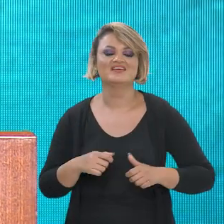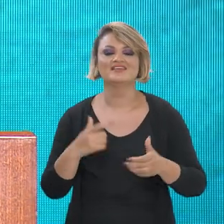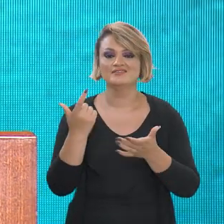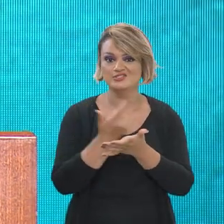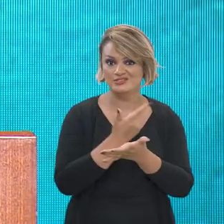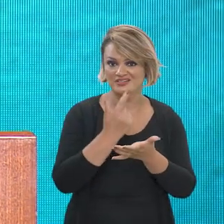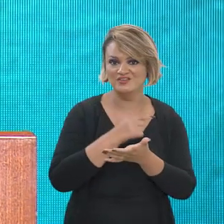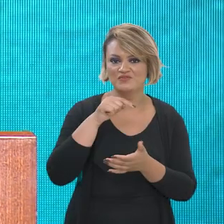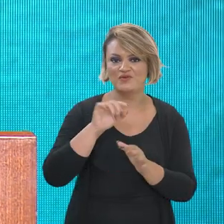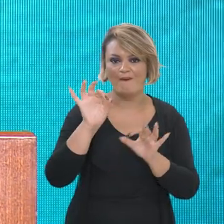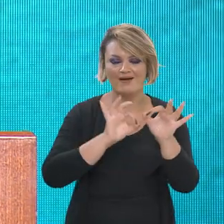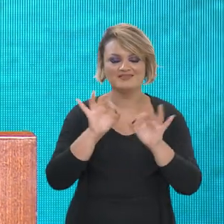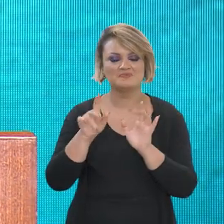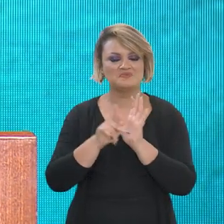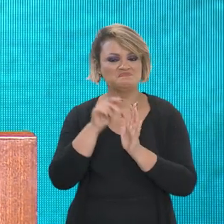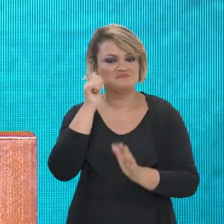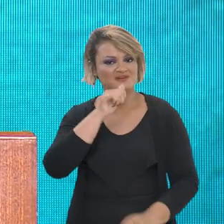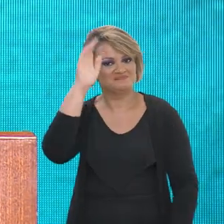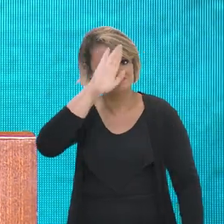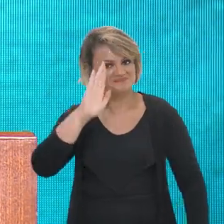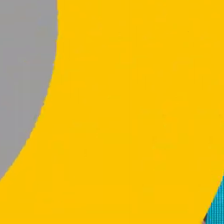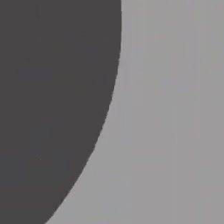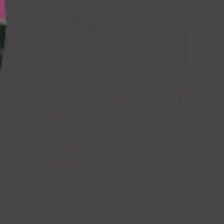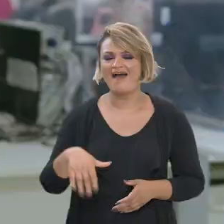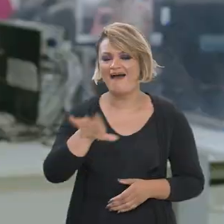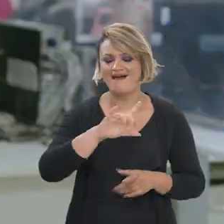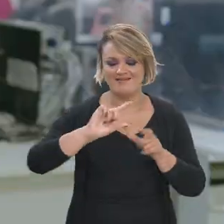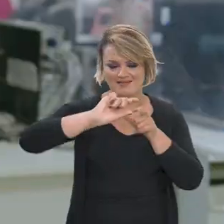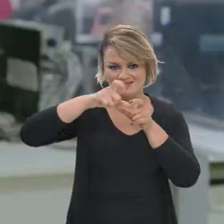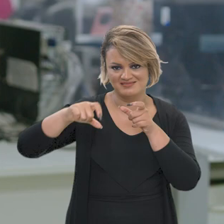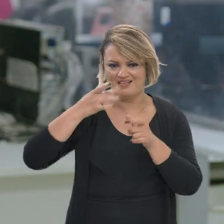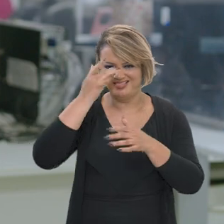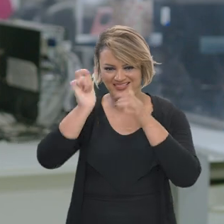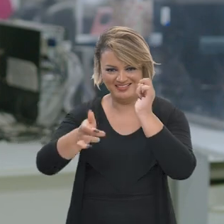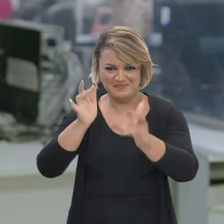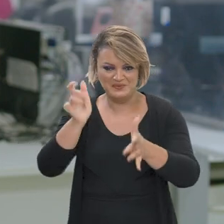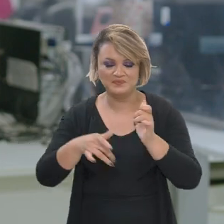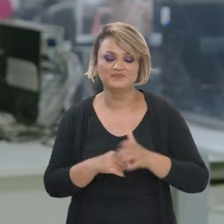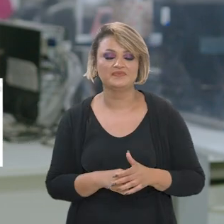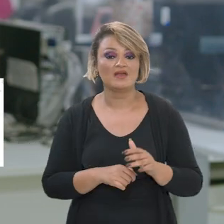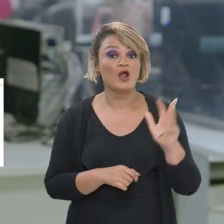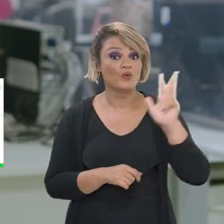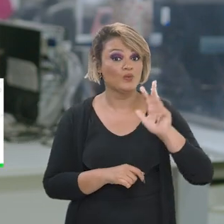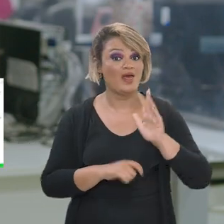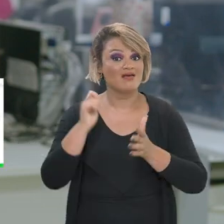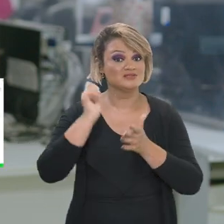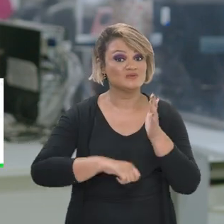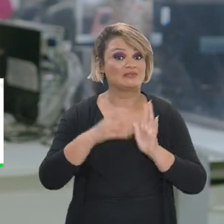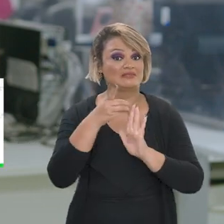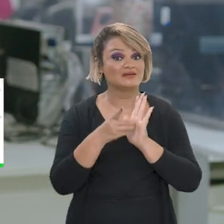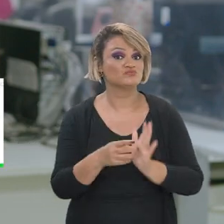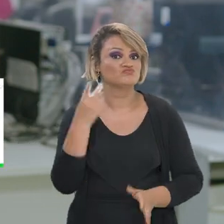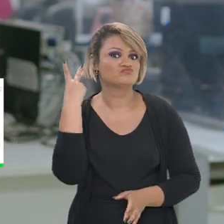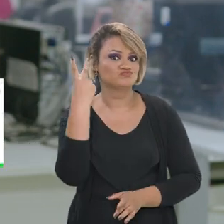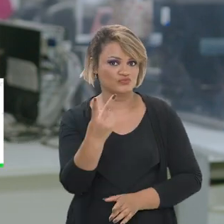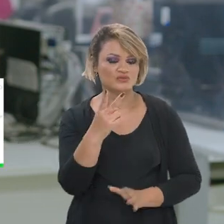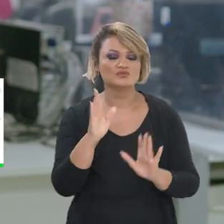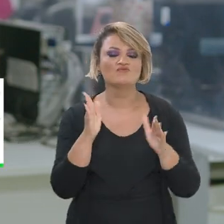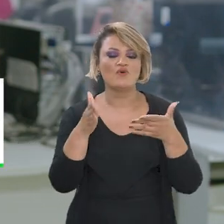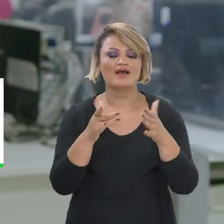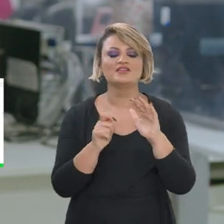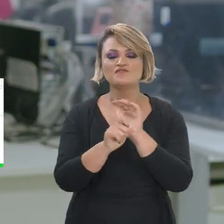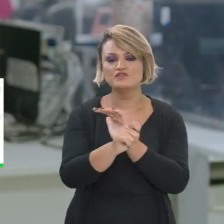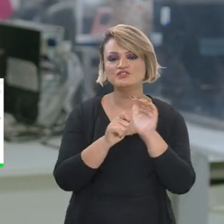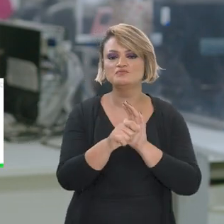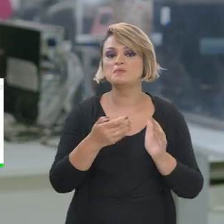qualidade da literatura produzida pelas escritoras brasileiras. Saneamento básico. O presidente Lula assina dois decretos